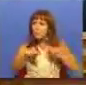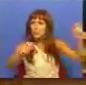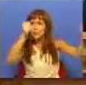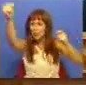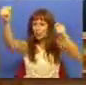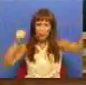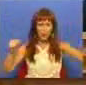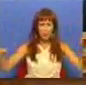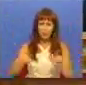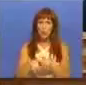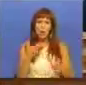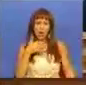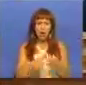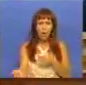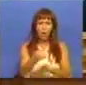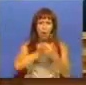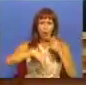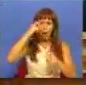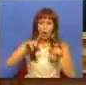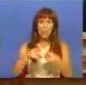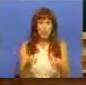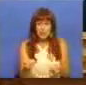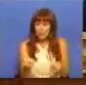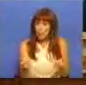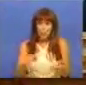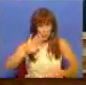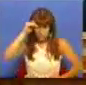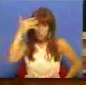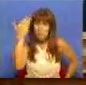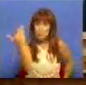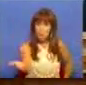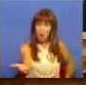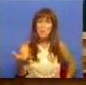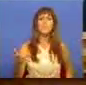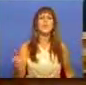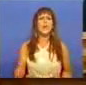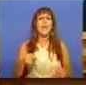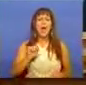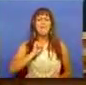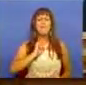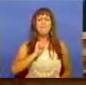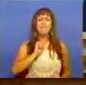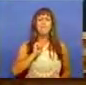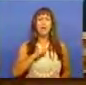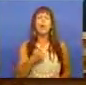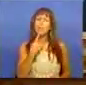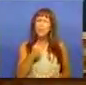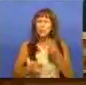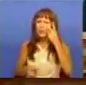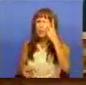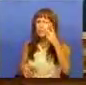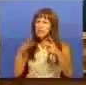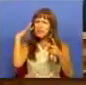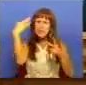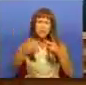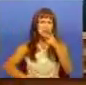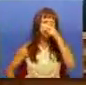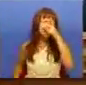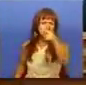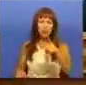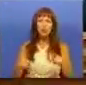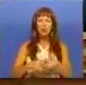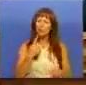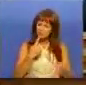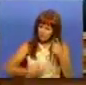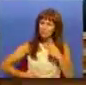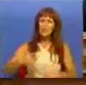e a utilização dos recursos humanos, que são os casos, como todos nós sabemos. E, portanto, a minha... Eu ia-lhe fazer duas perguntas muito simples, porque